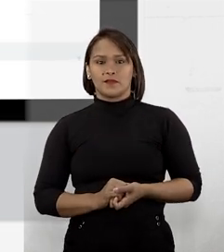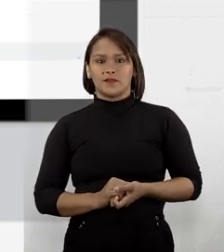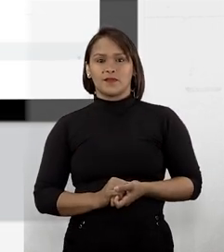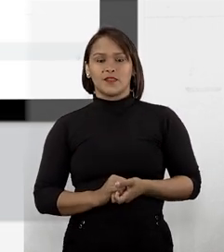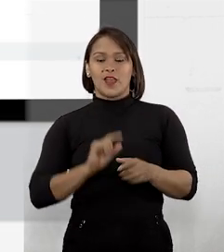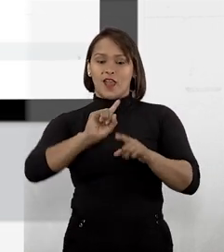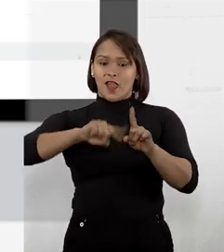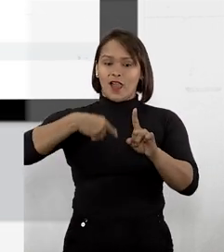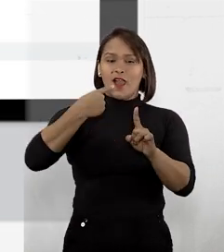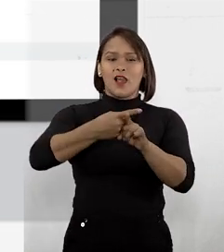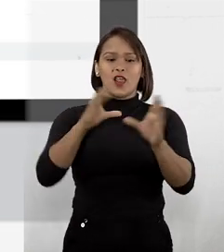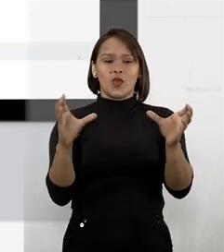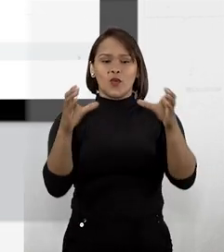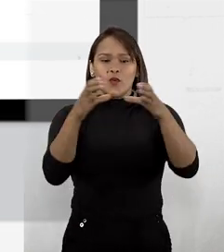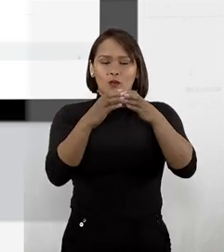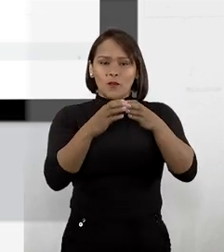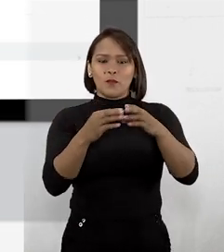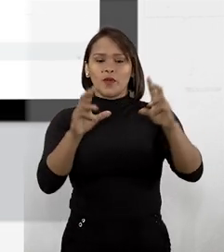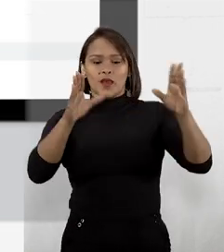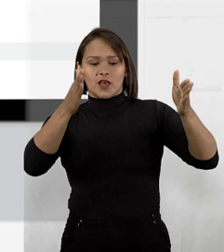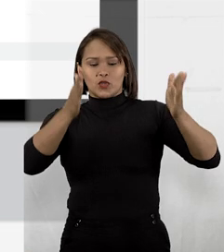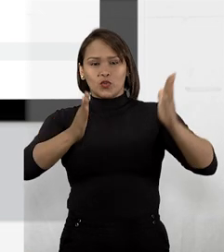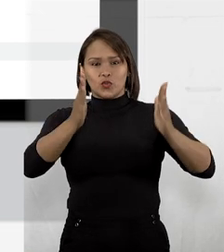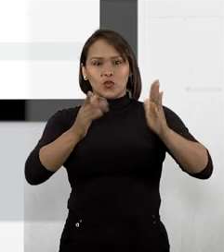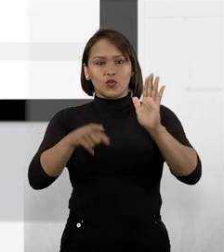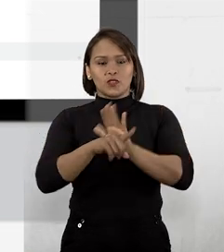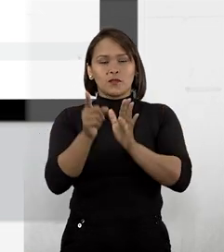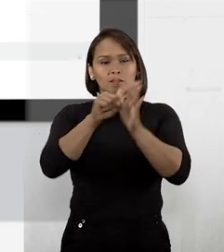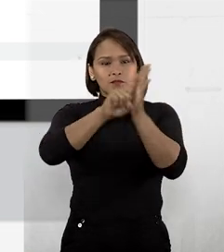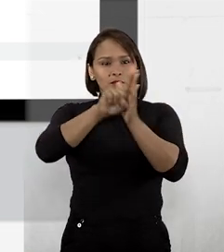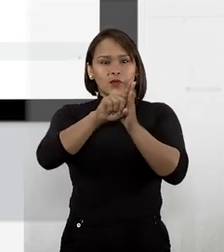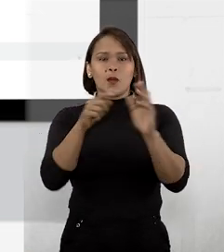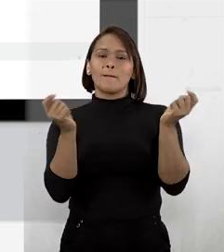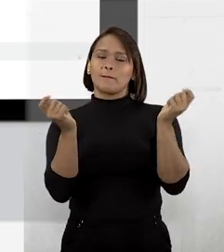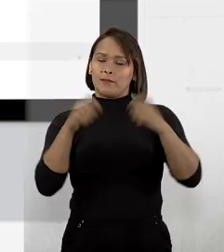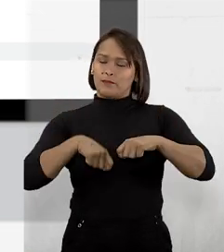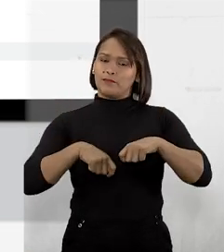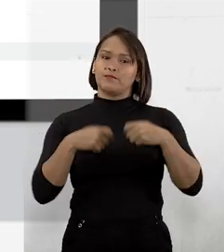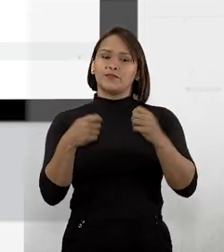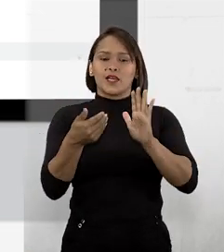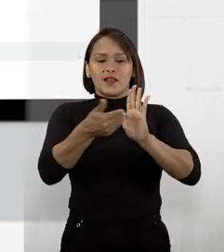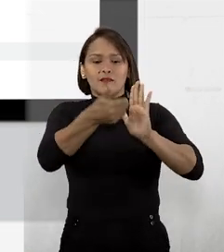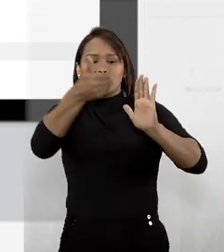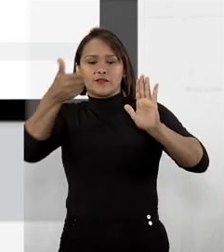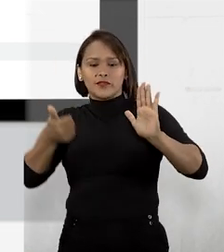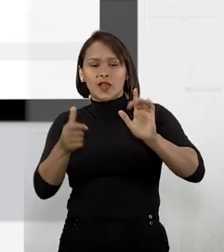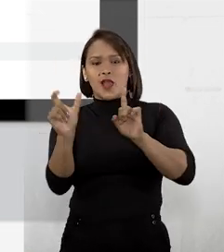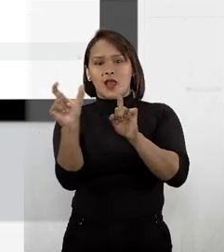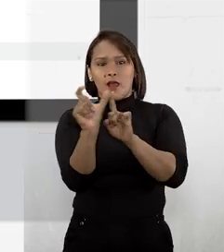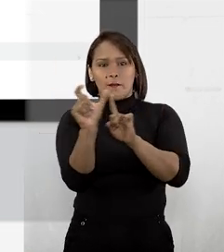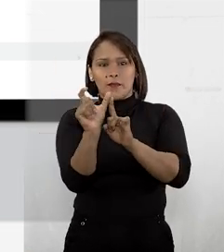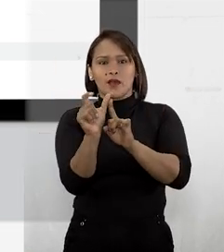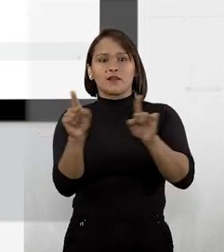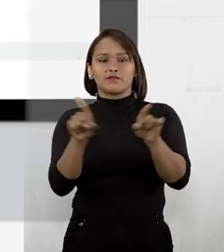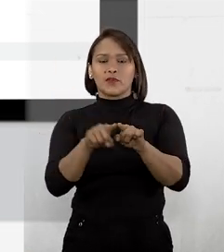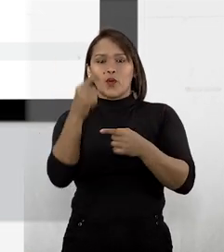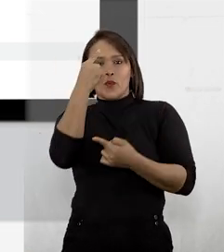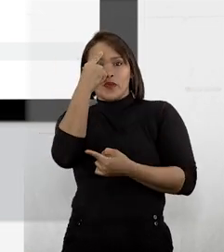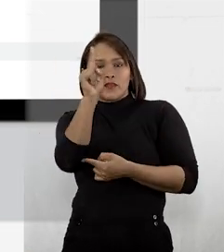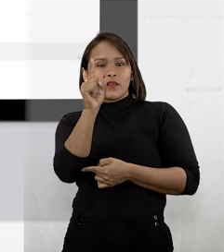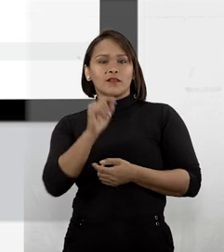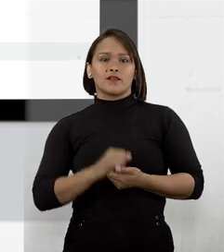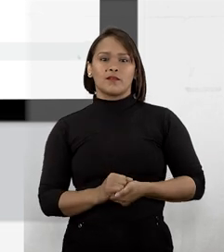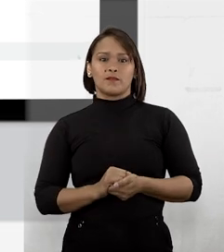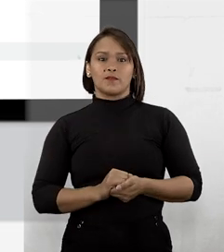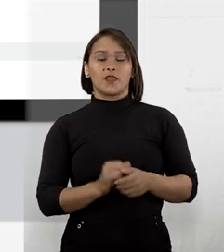Além de agrupar núcleos, em uma pesquisa pode ser necessário excluir determinada palavra ou ideia.